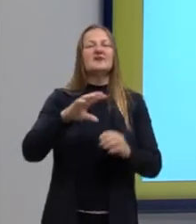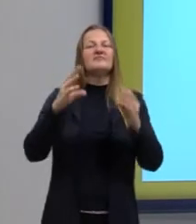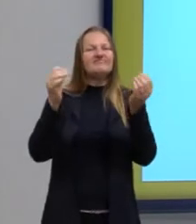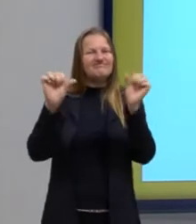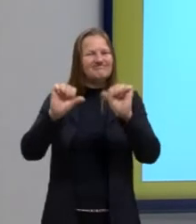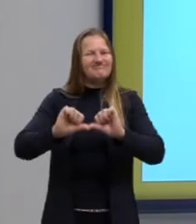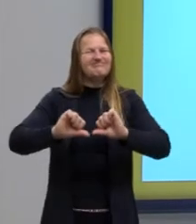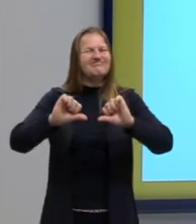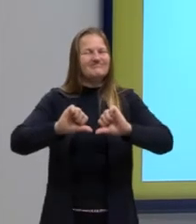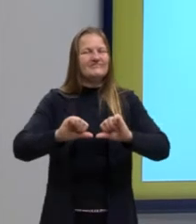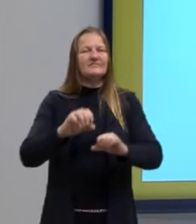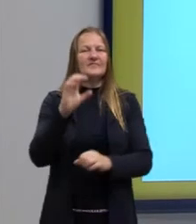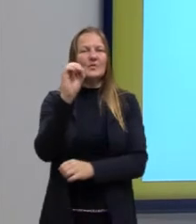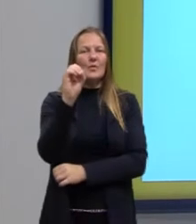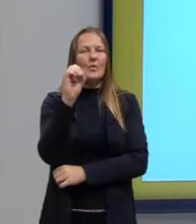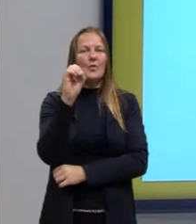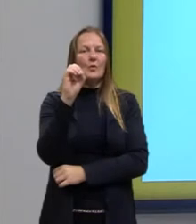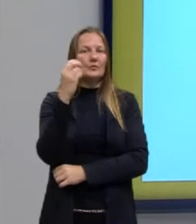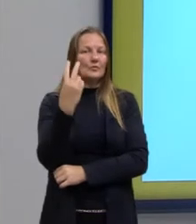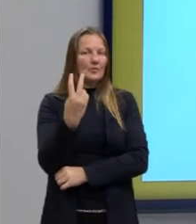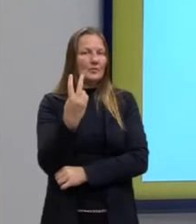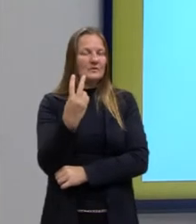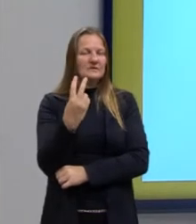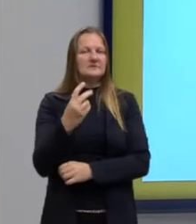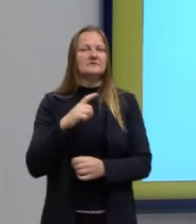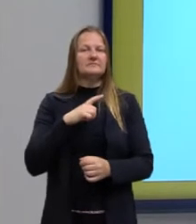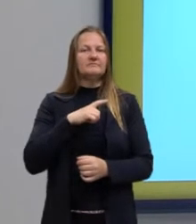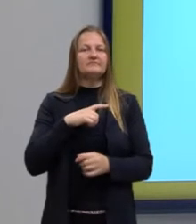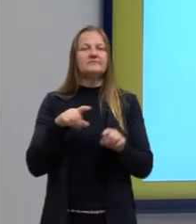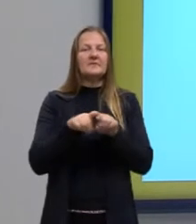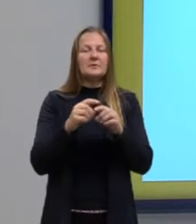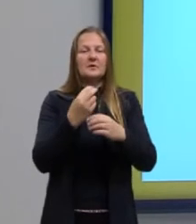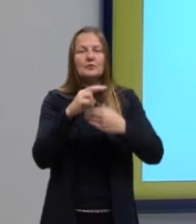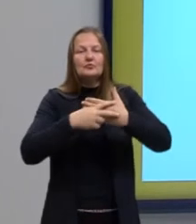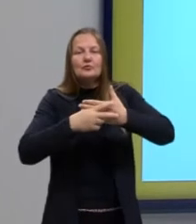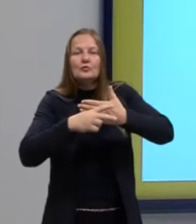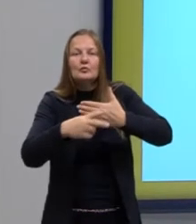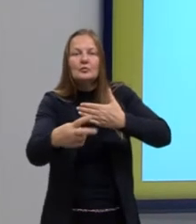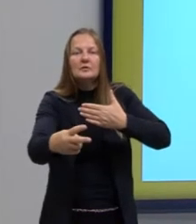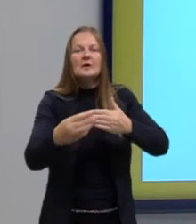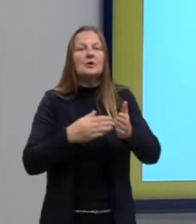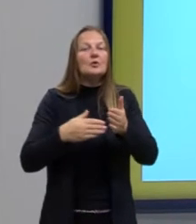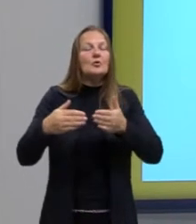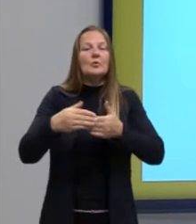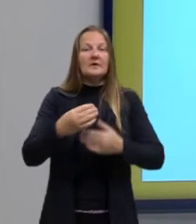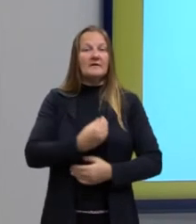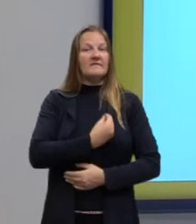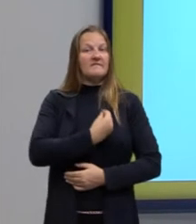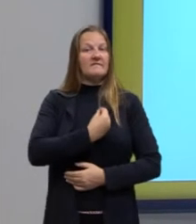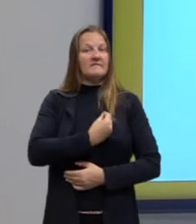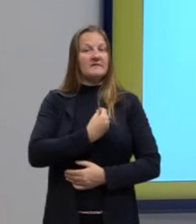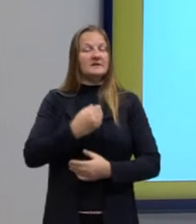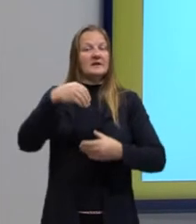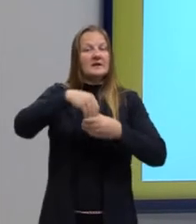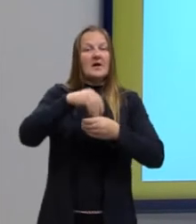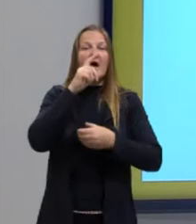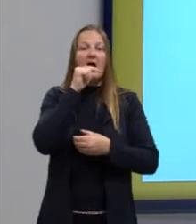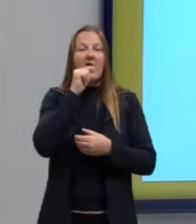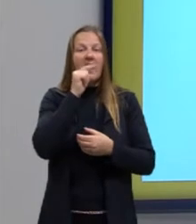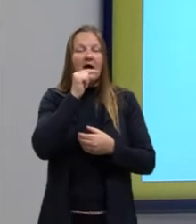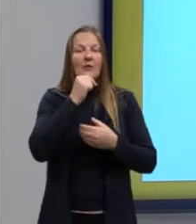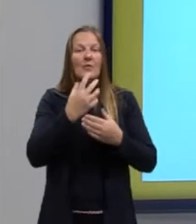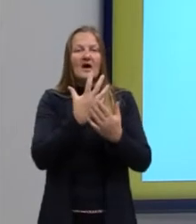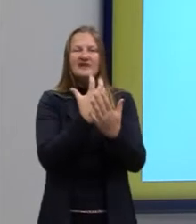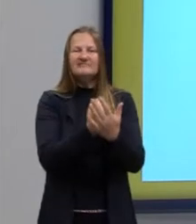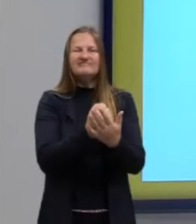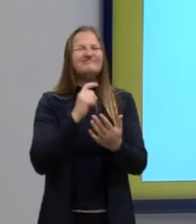a oxigenação e, consequentemente, toda a vida marinha, a contaminação